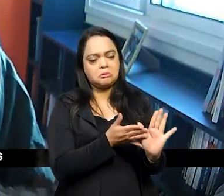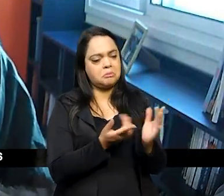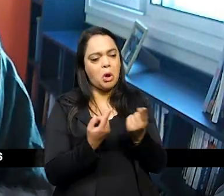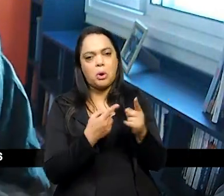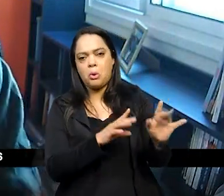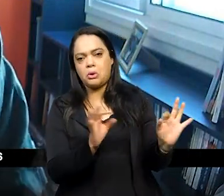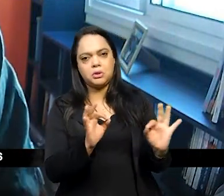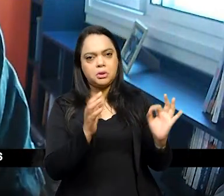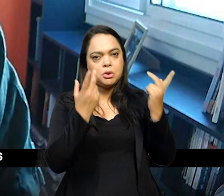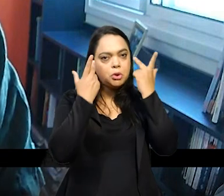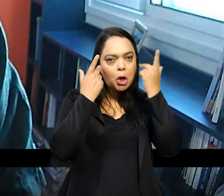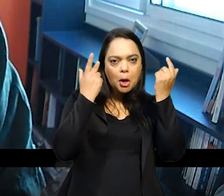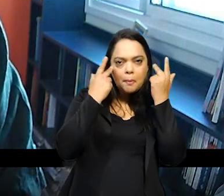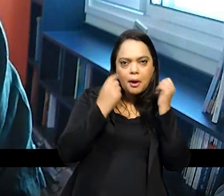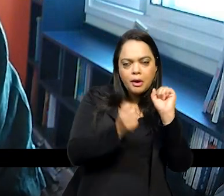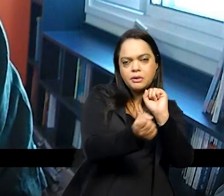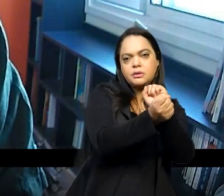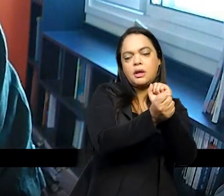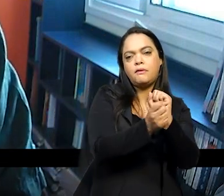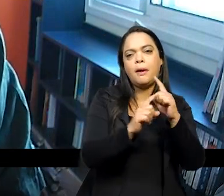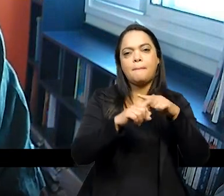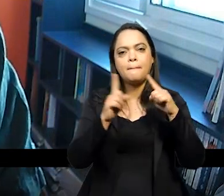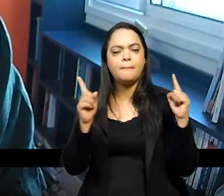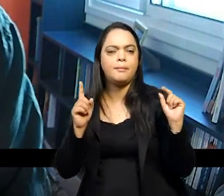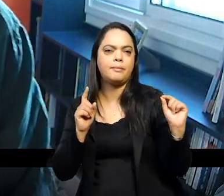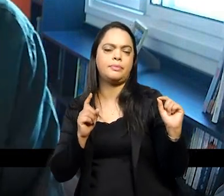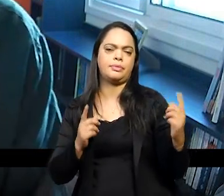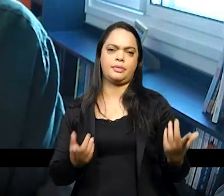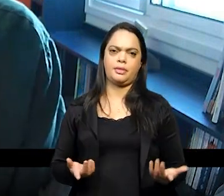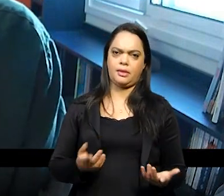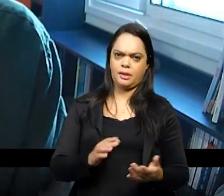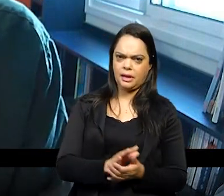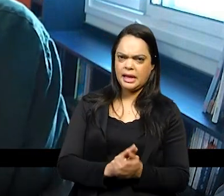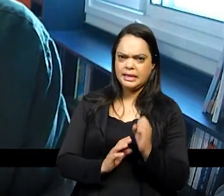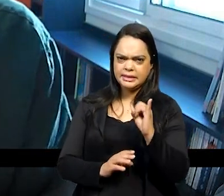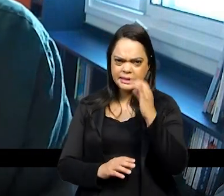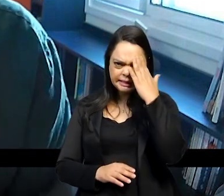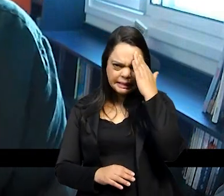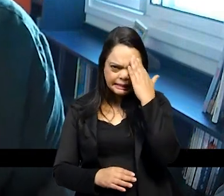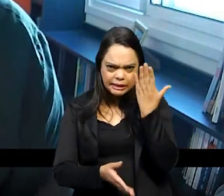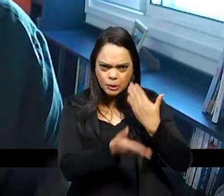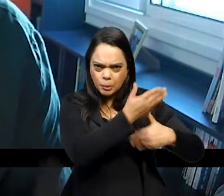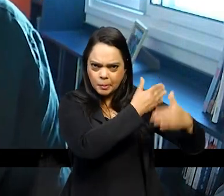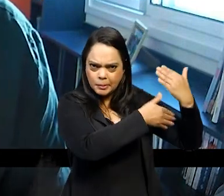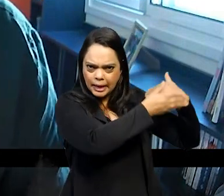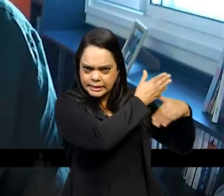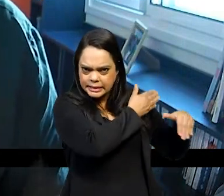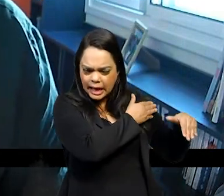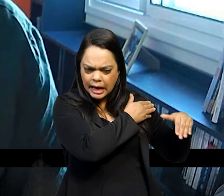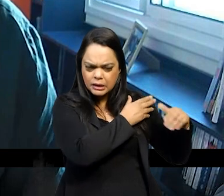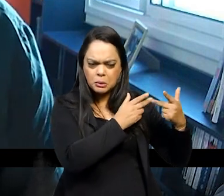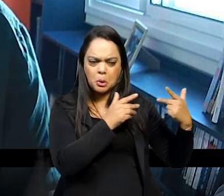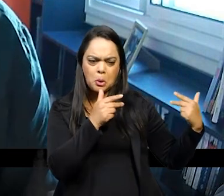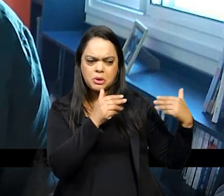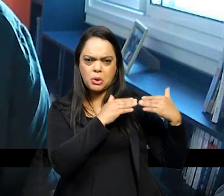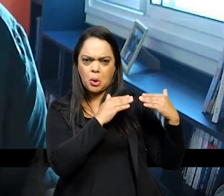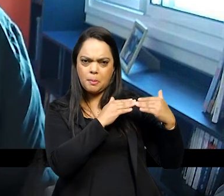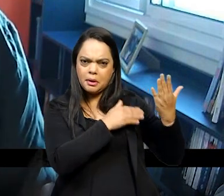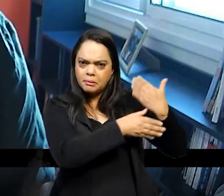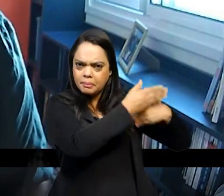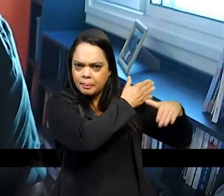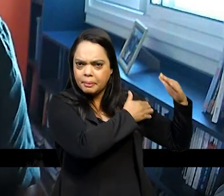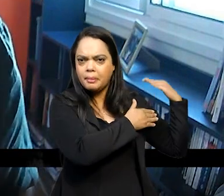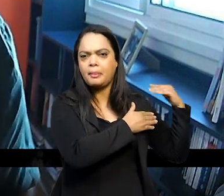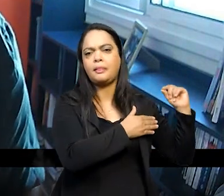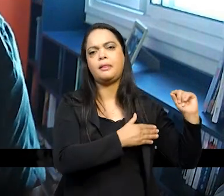valores de hoje em dia não são os valores do passado necessariamente e entender o passado segundo seus próprios valores aí eu entro na